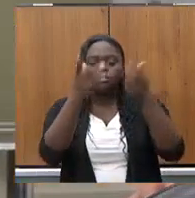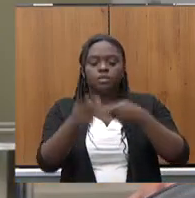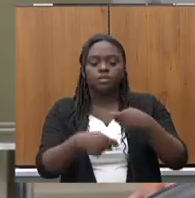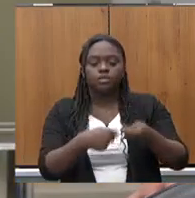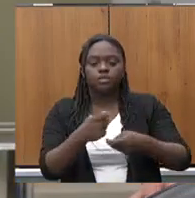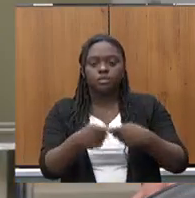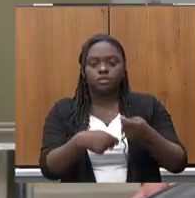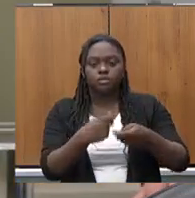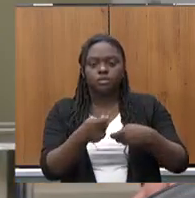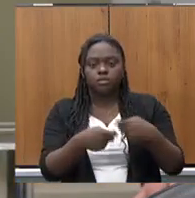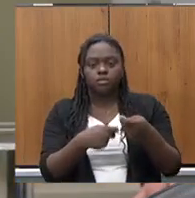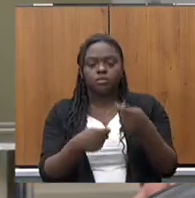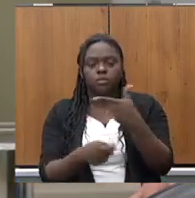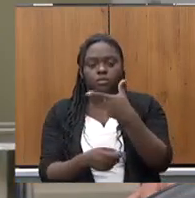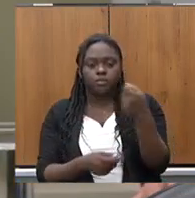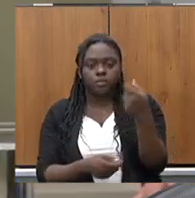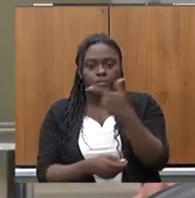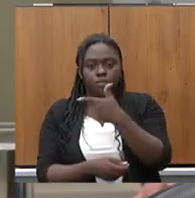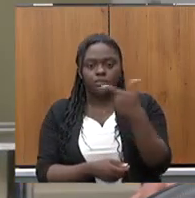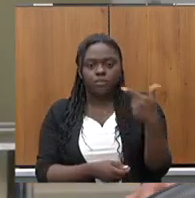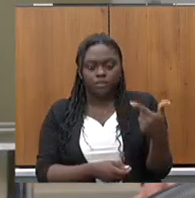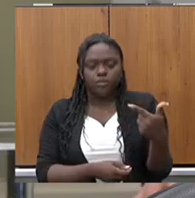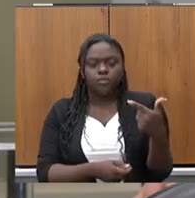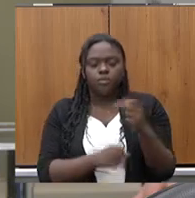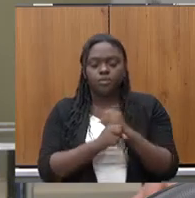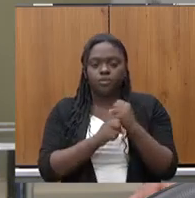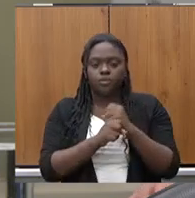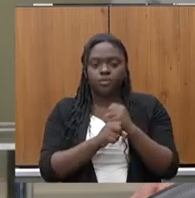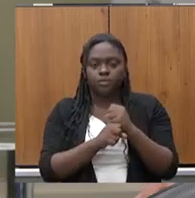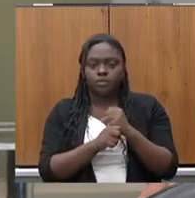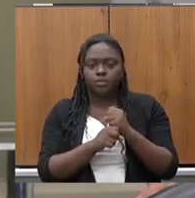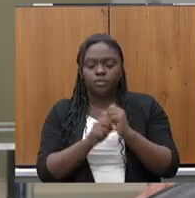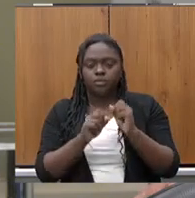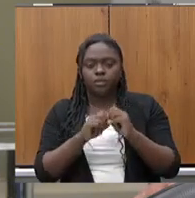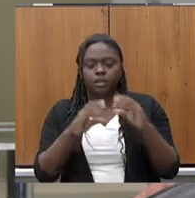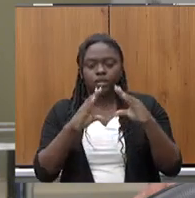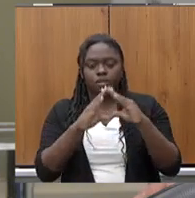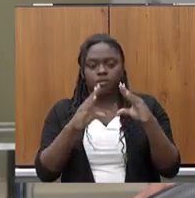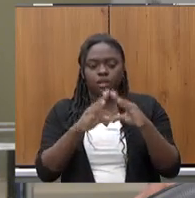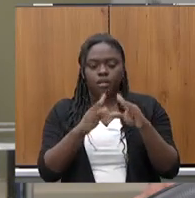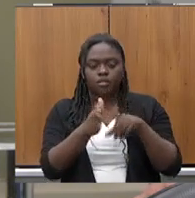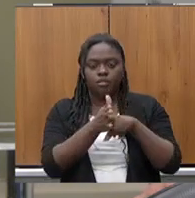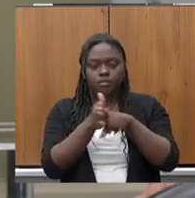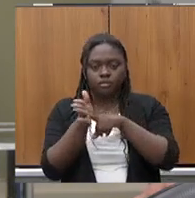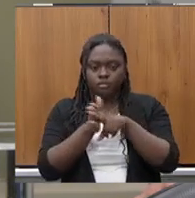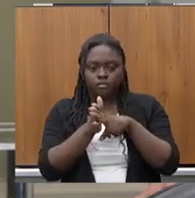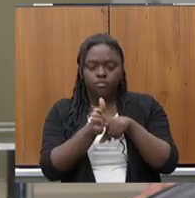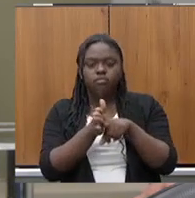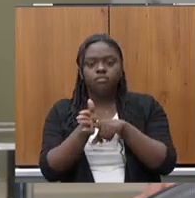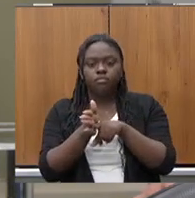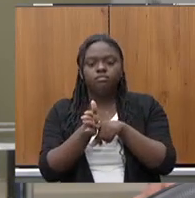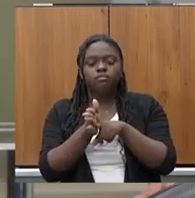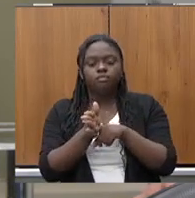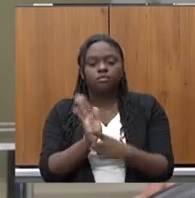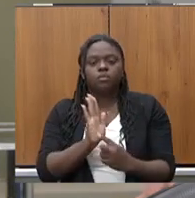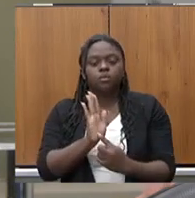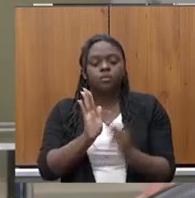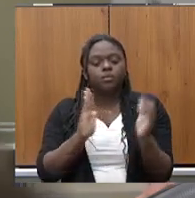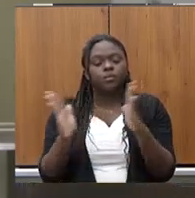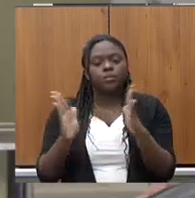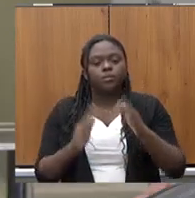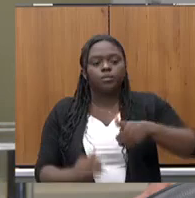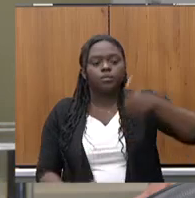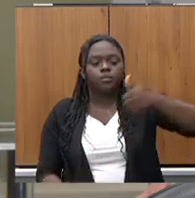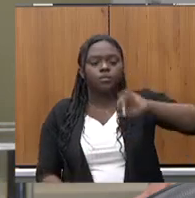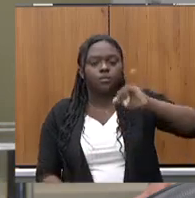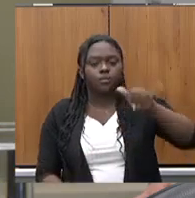Econômico em 2022, no âmbito do Assembleia Fiscaliza, considerando o período de 1º